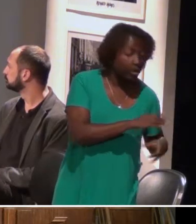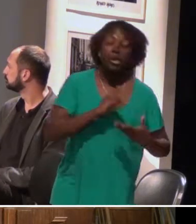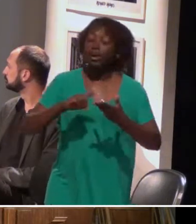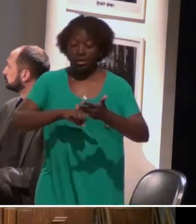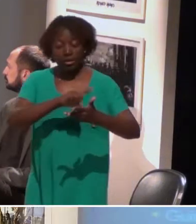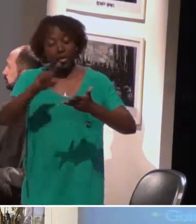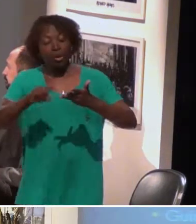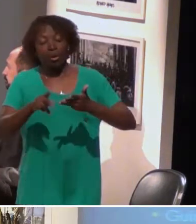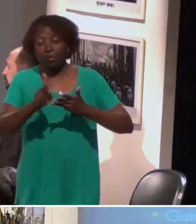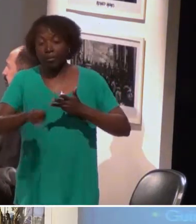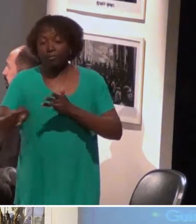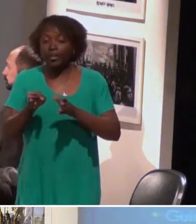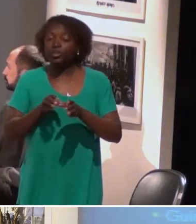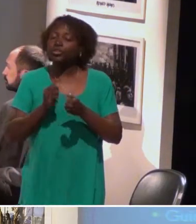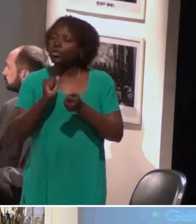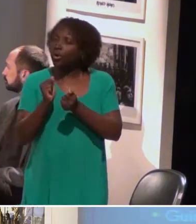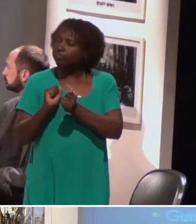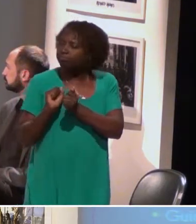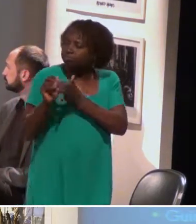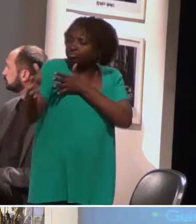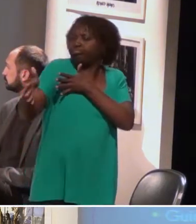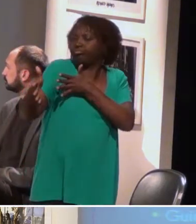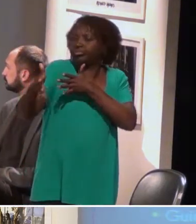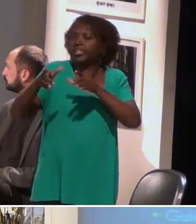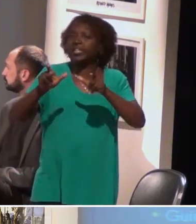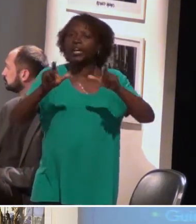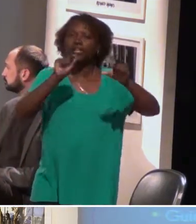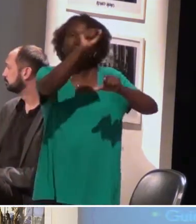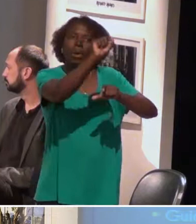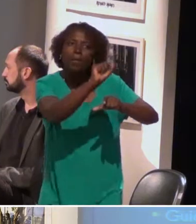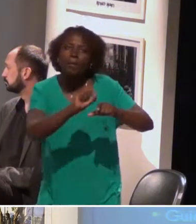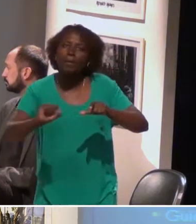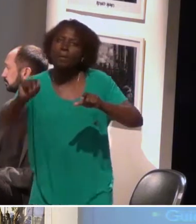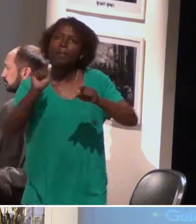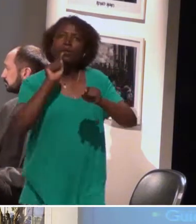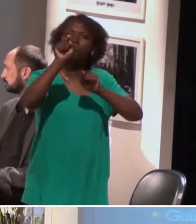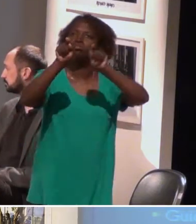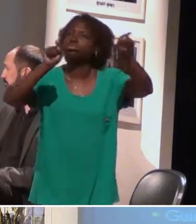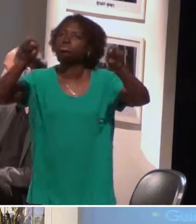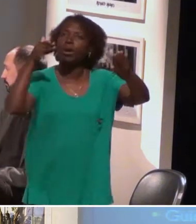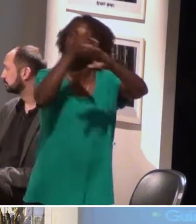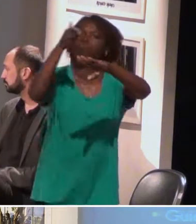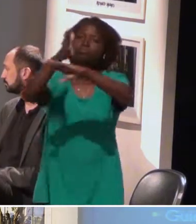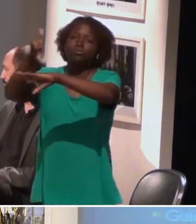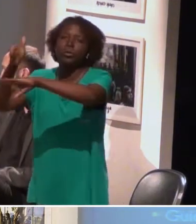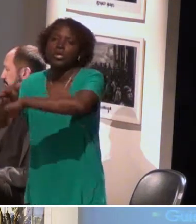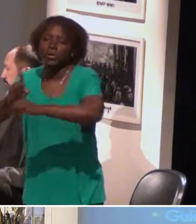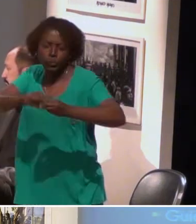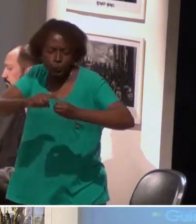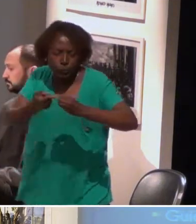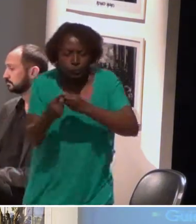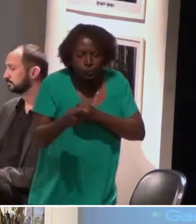itinerante, que é um professor fluente em Libras, que vai até escolas isoladas, escolas das áreas rurais, para